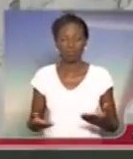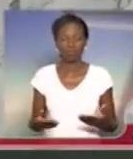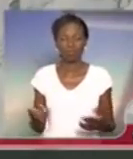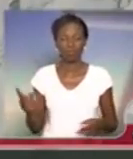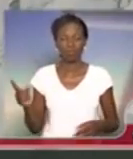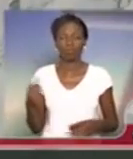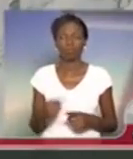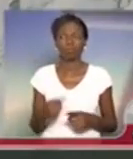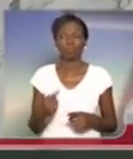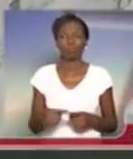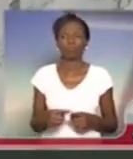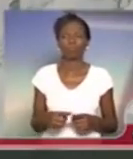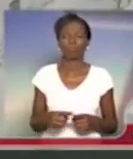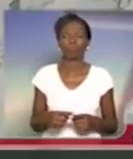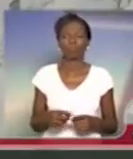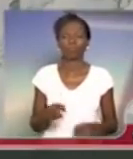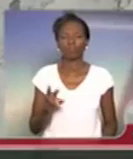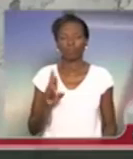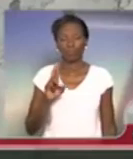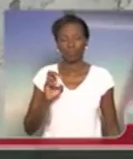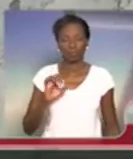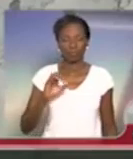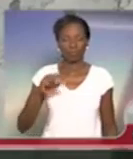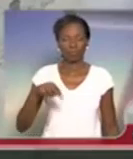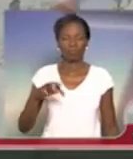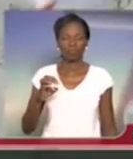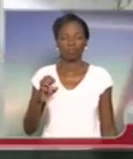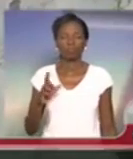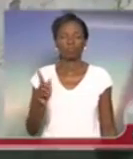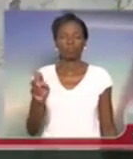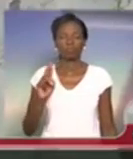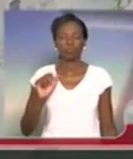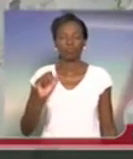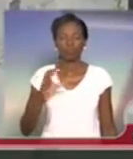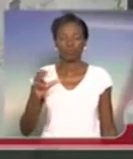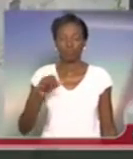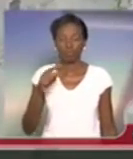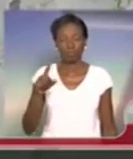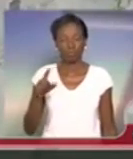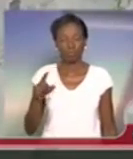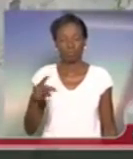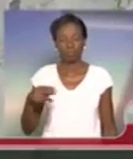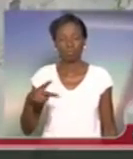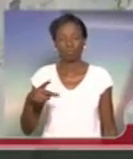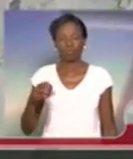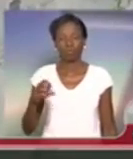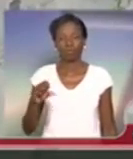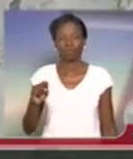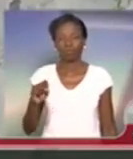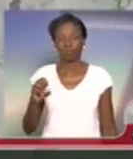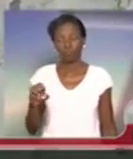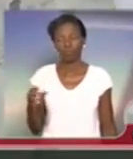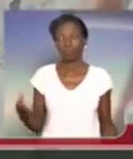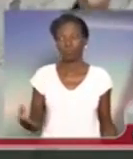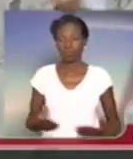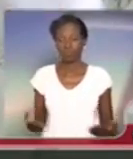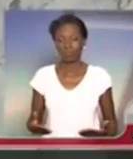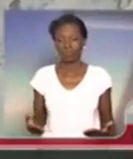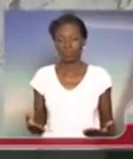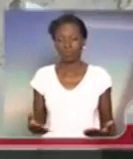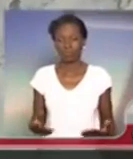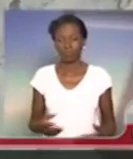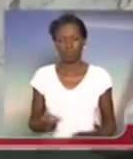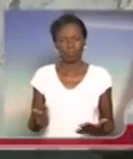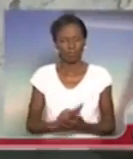uma... Me parece que vai ter uma reintegração de posse agora, que é um verdadeiro absurdo, uma reintegração de posse. Os alunos não estão